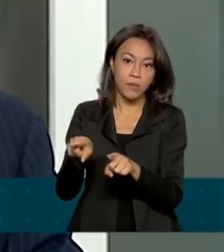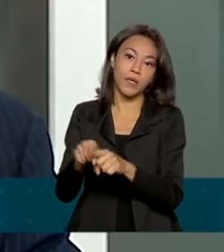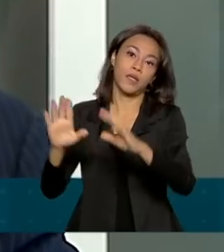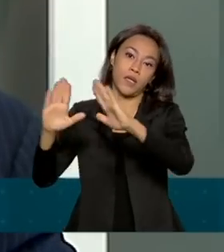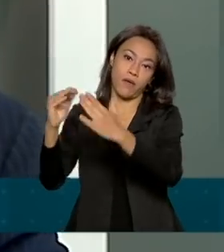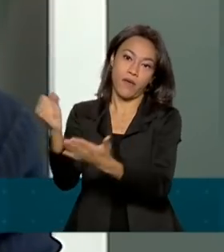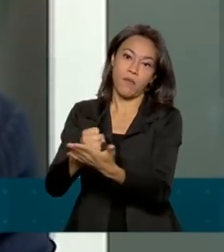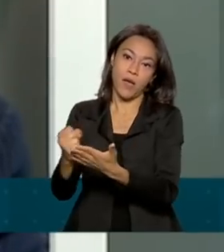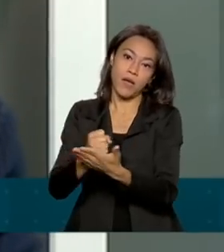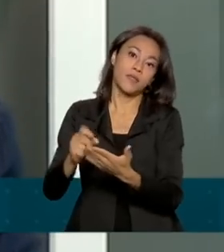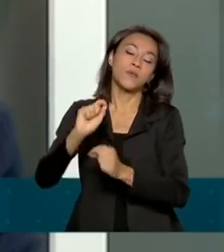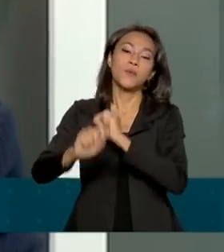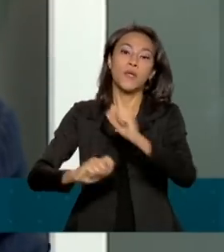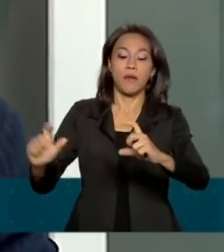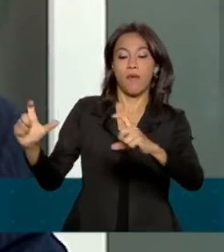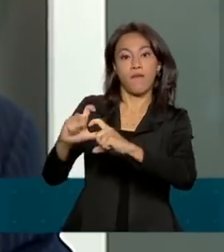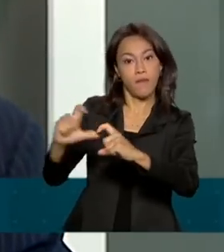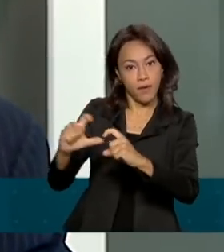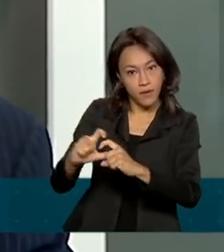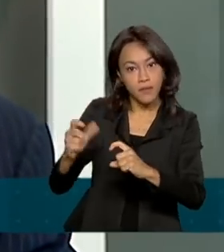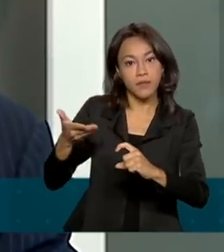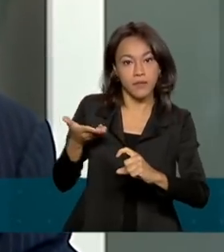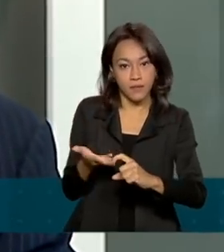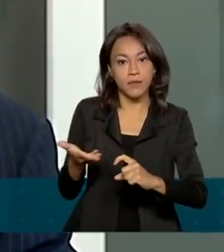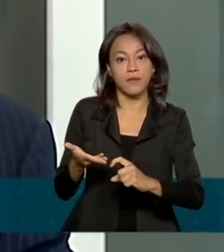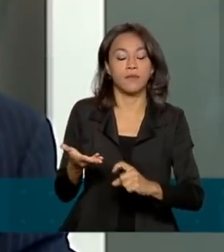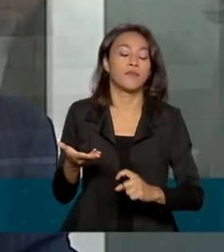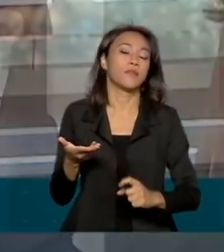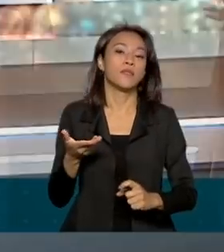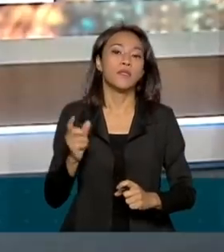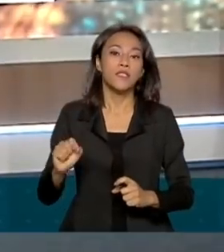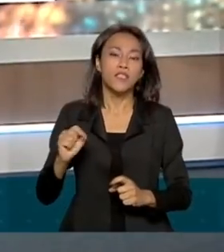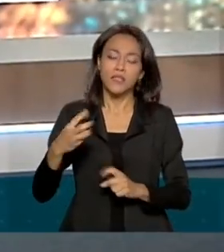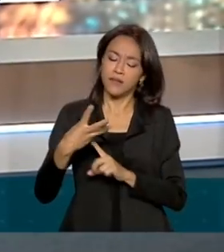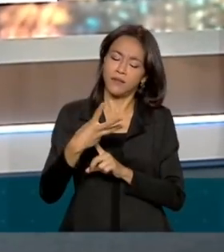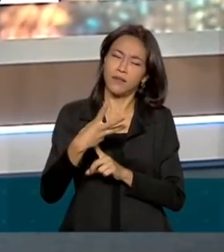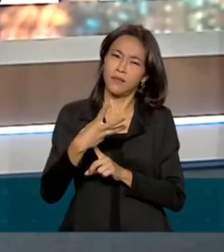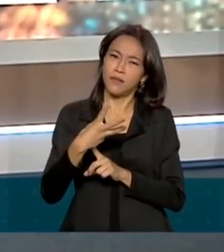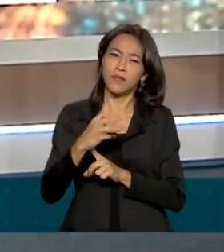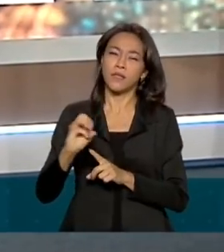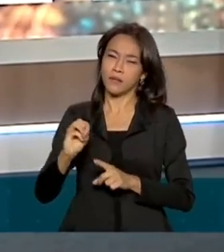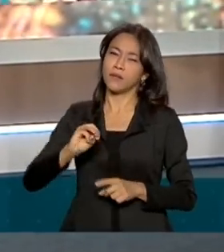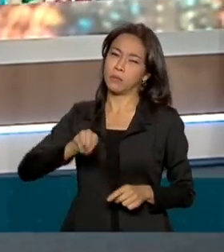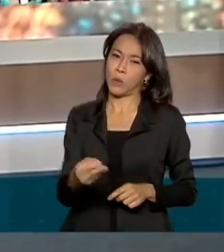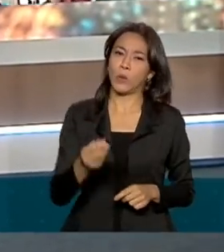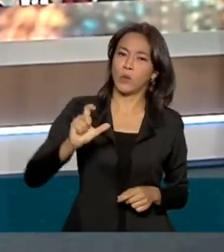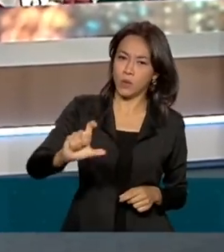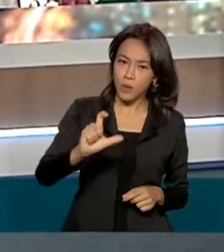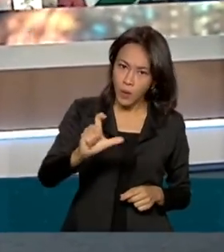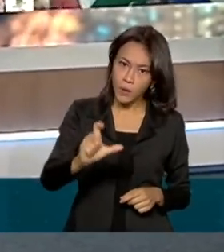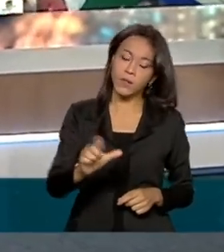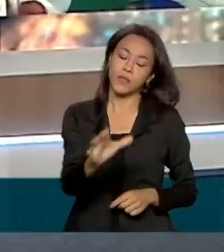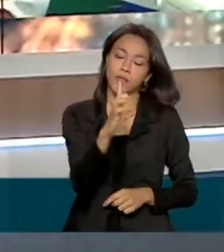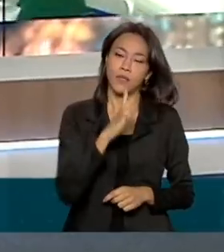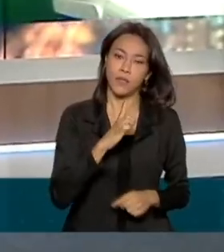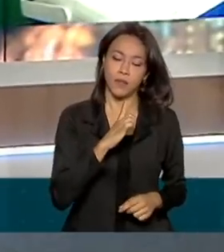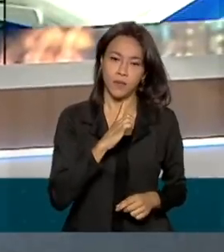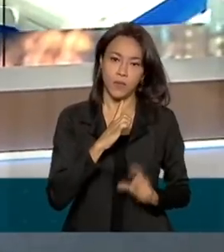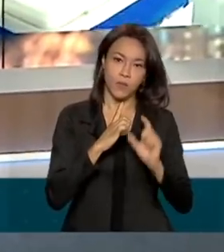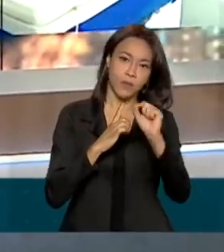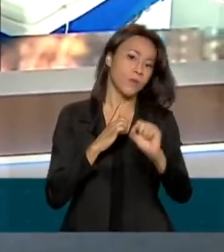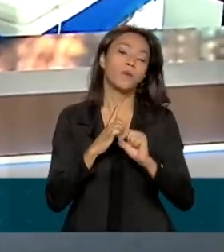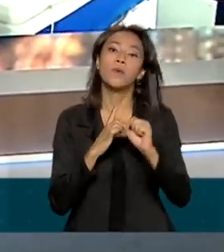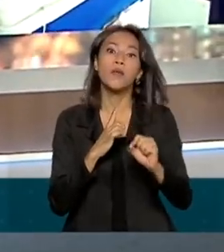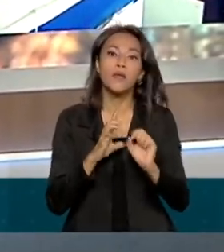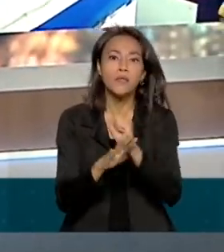Pfizer-BioNTech. Da Pfizer-BioNTech, aquisição de 300 milhões de doses. E temos garantidas para o